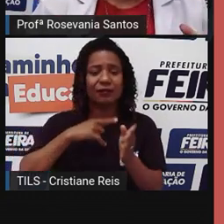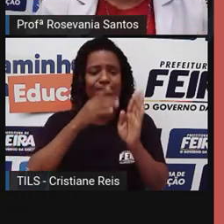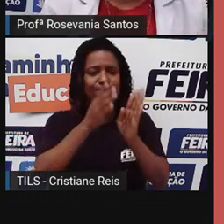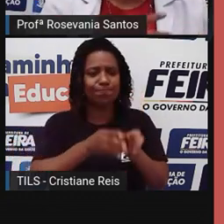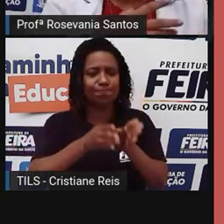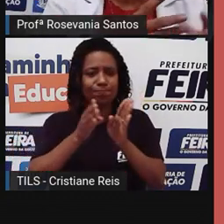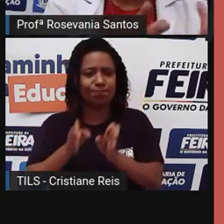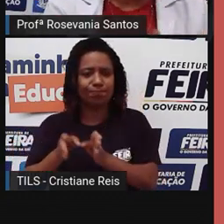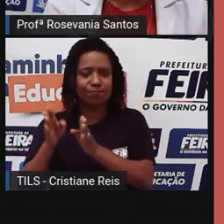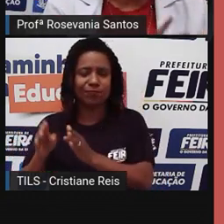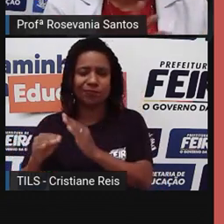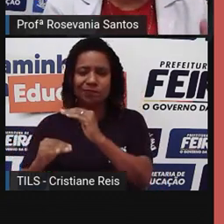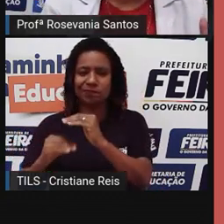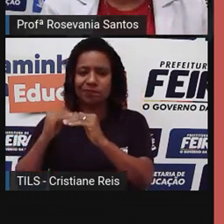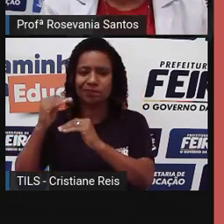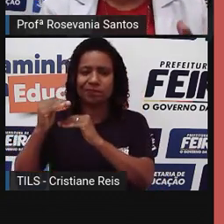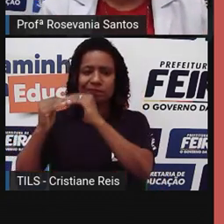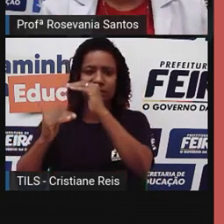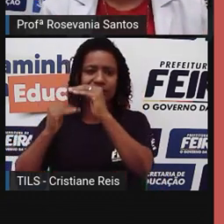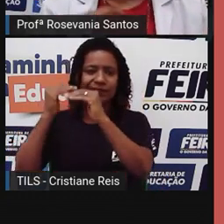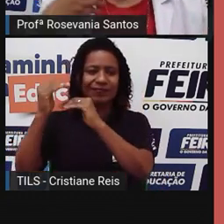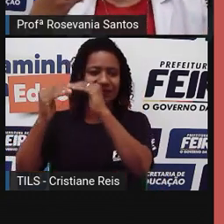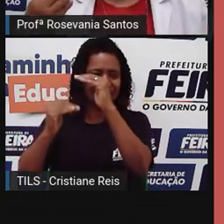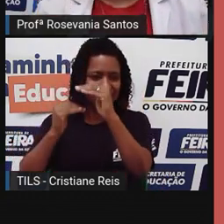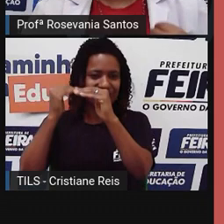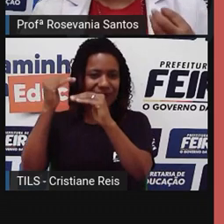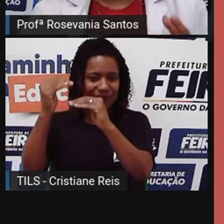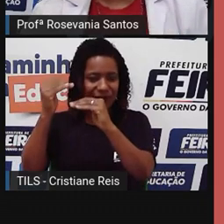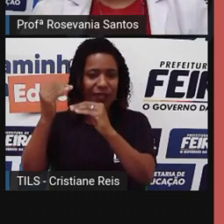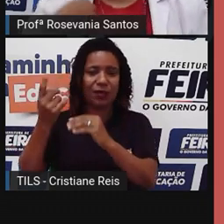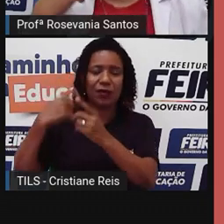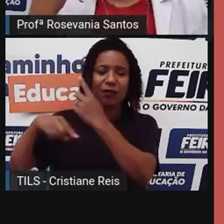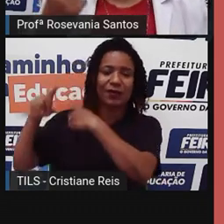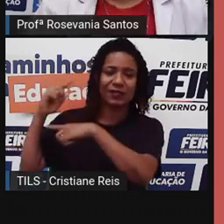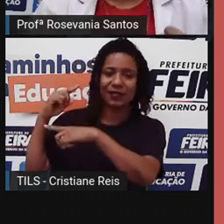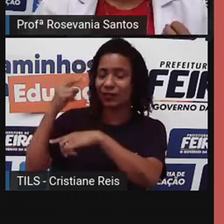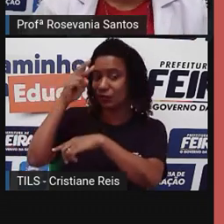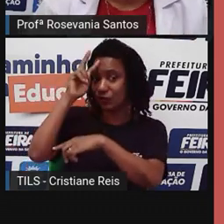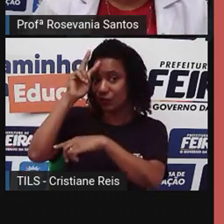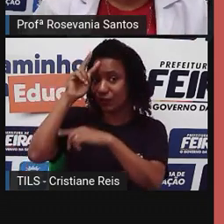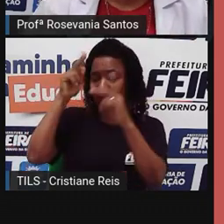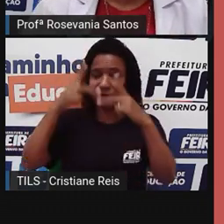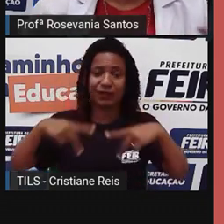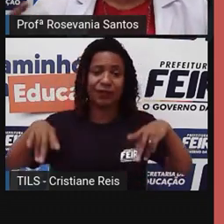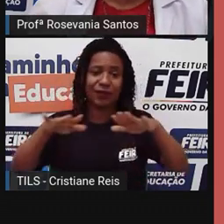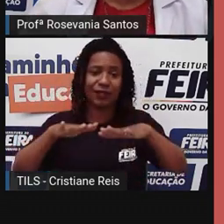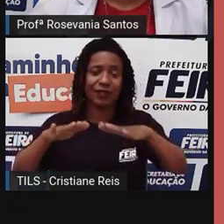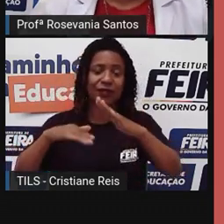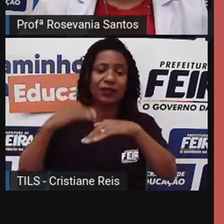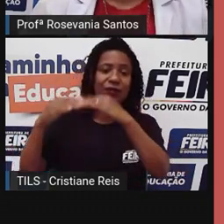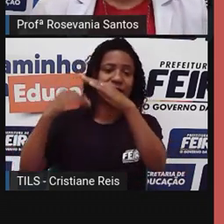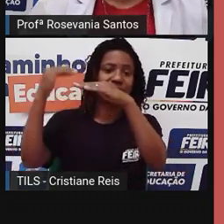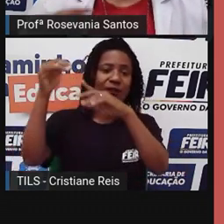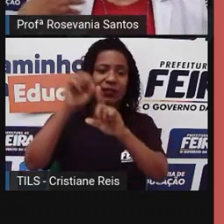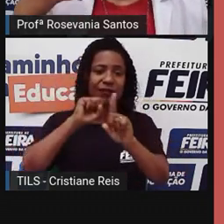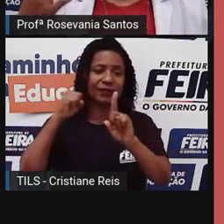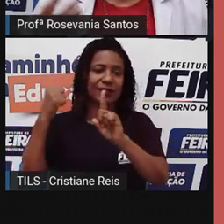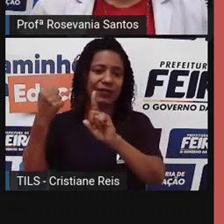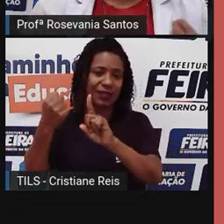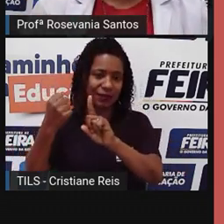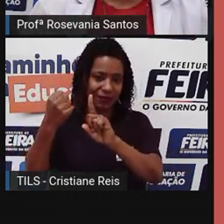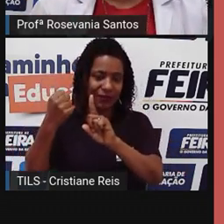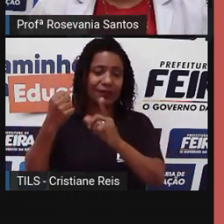fase dessa representa um determinado momento da história da humanidade, do desenvolvimento, né? Das sociedades,